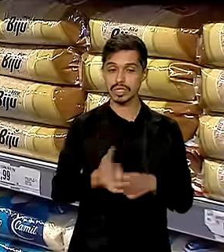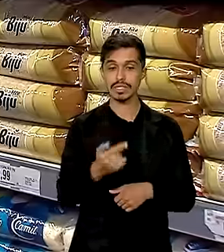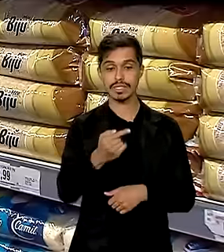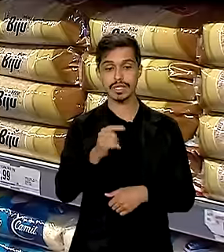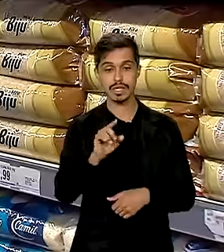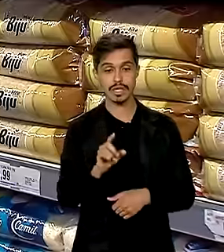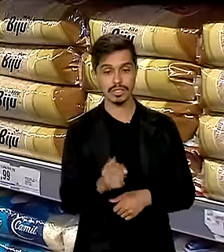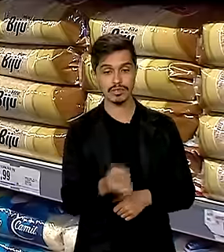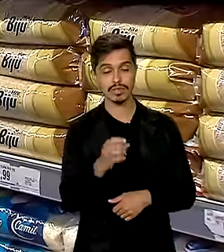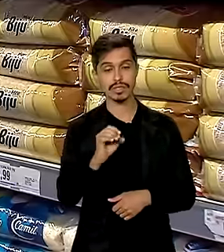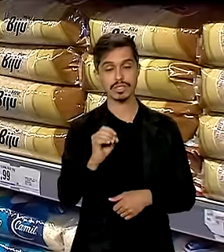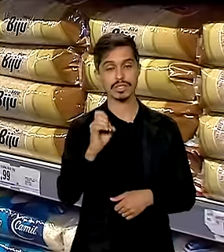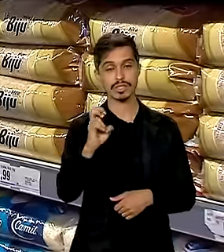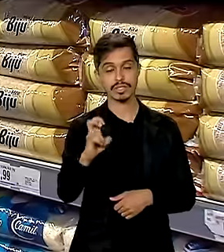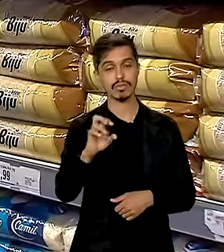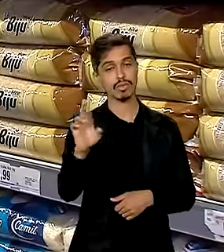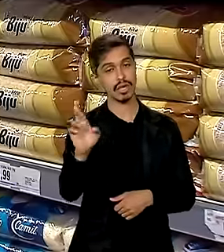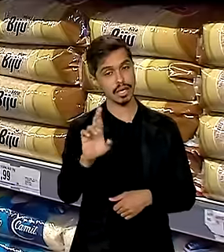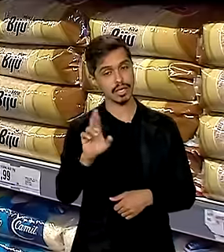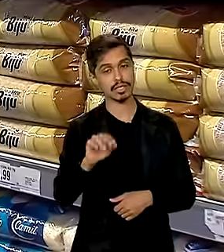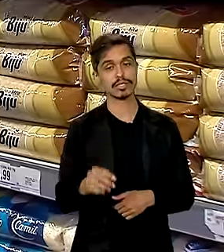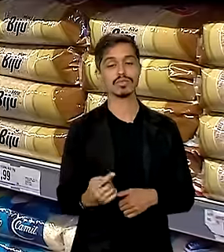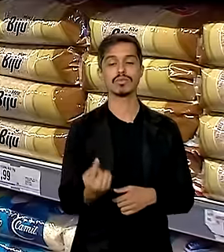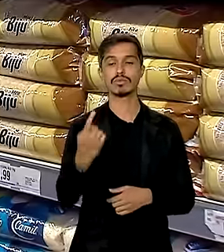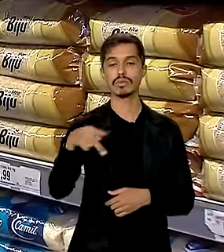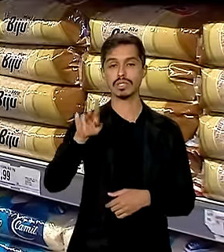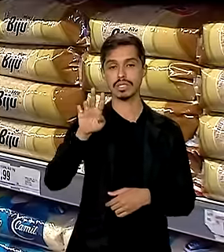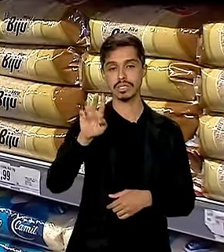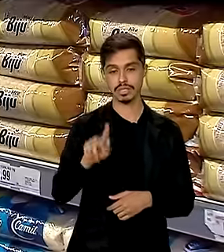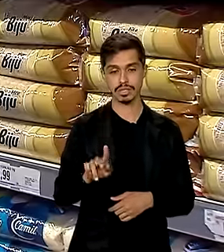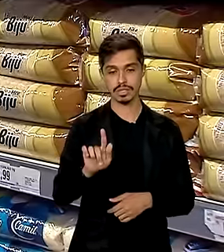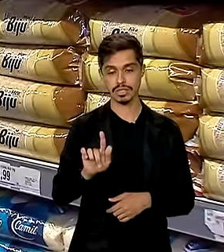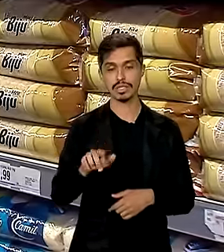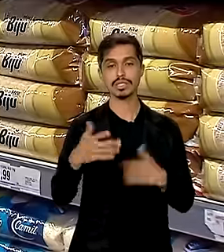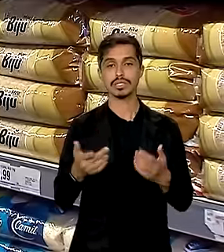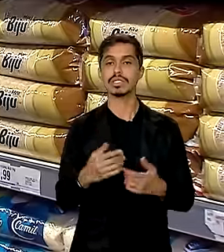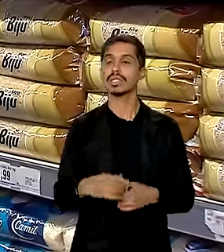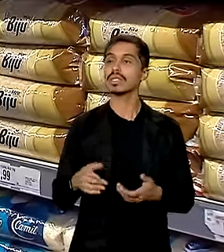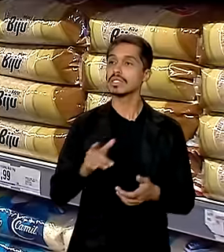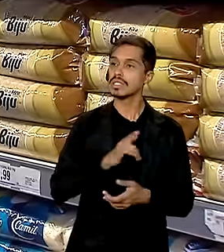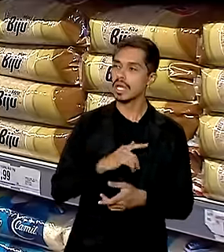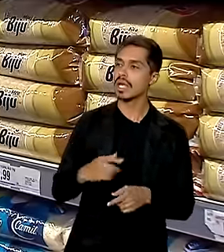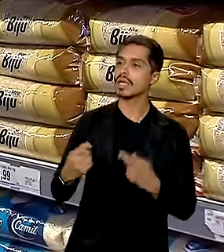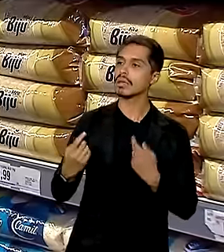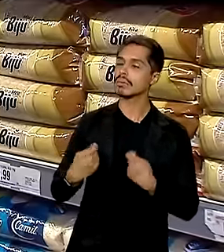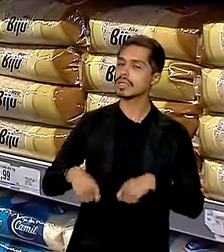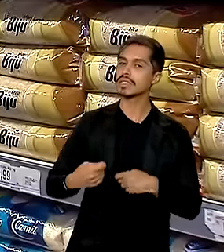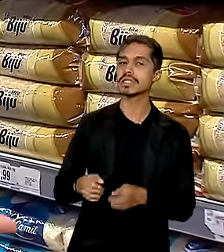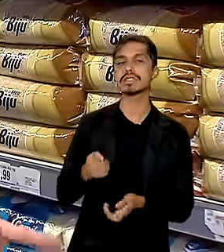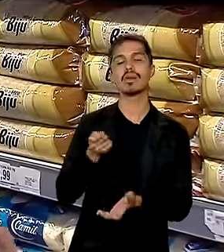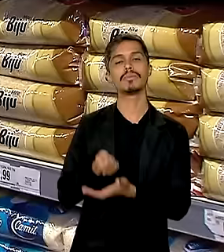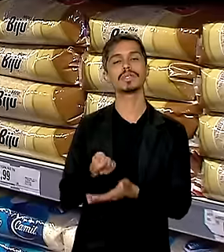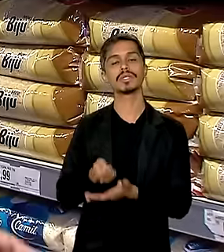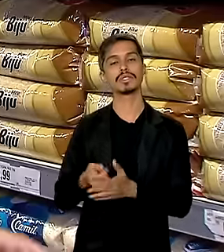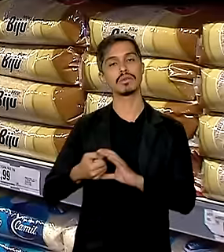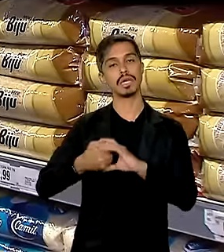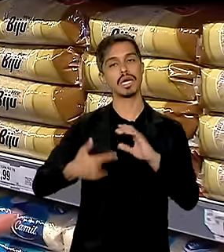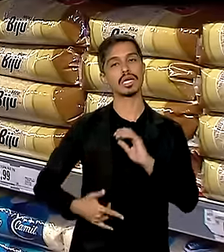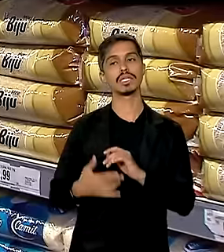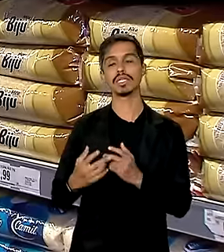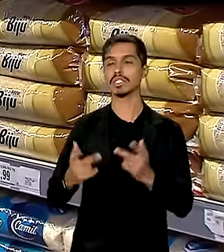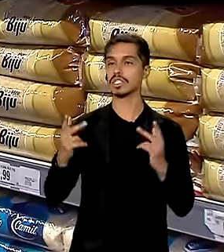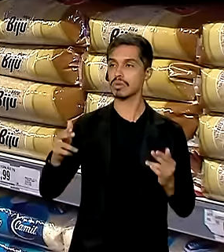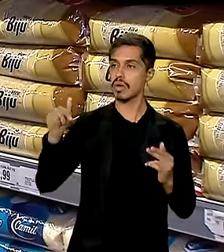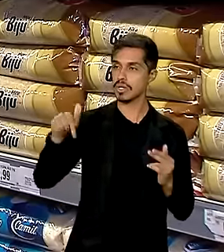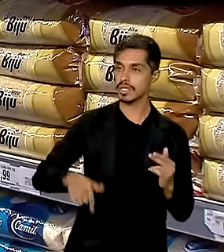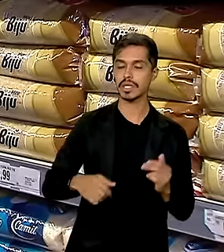Segundo a Conab, haverá um rigoroso controle de qualidade para o arroz importado. Ele deverá seguir os mesmos padrões do produto